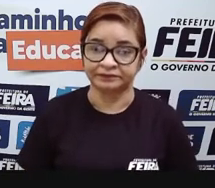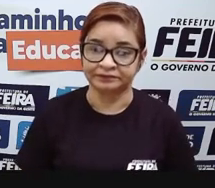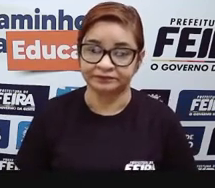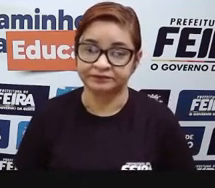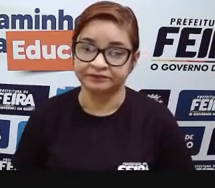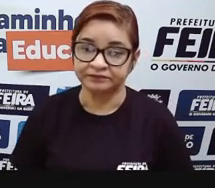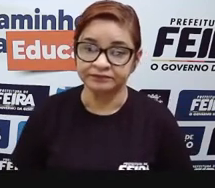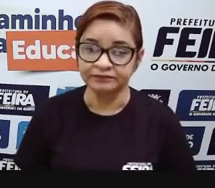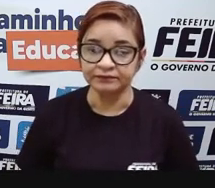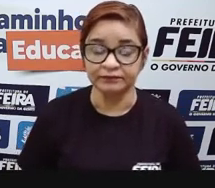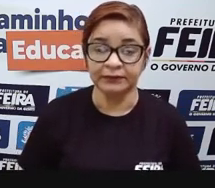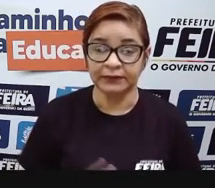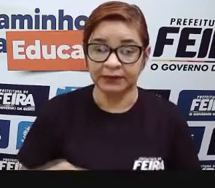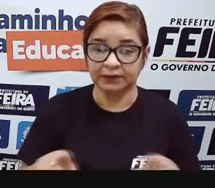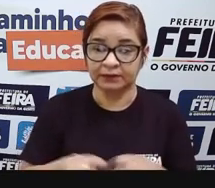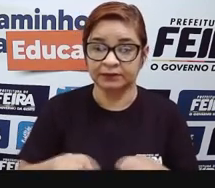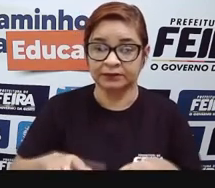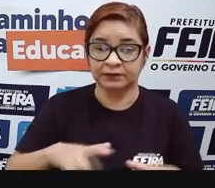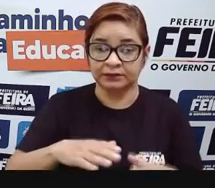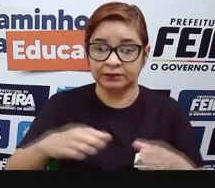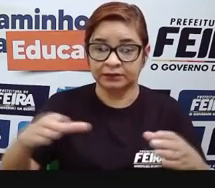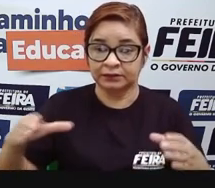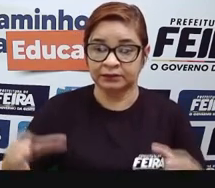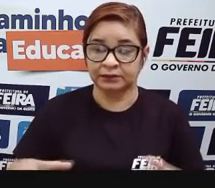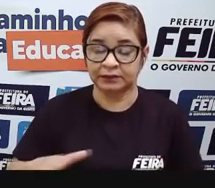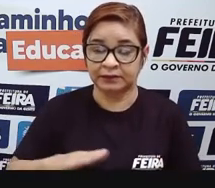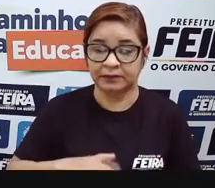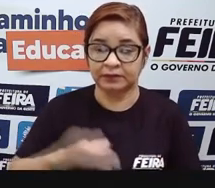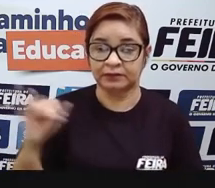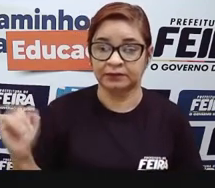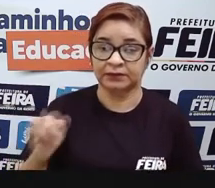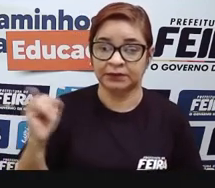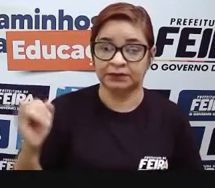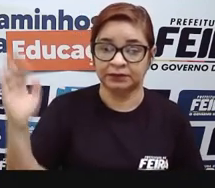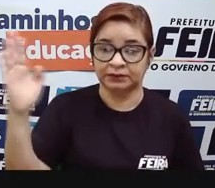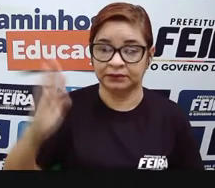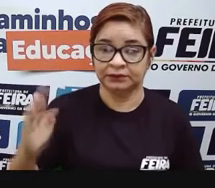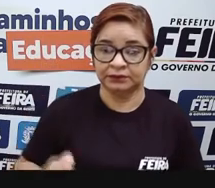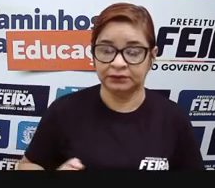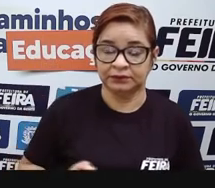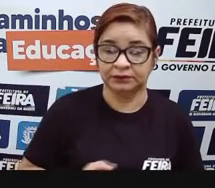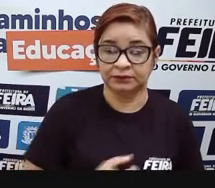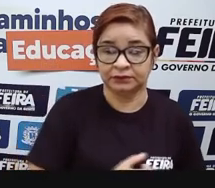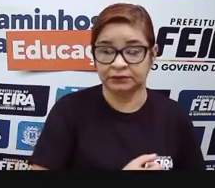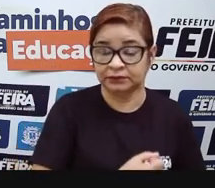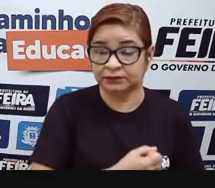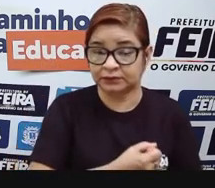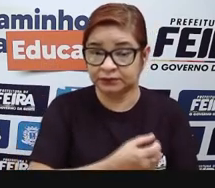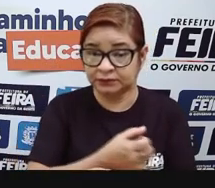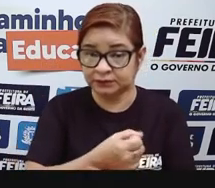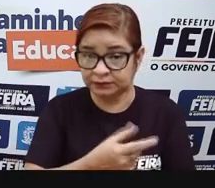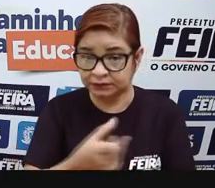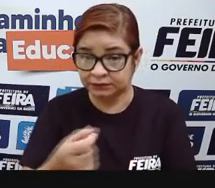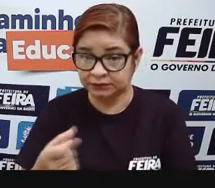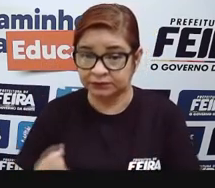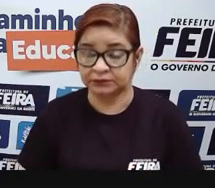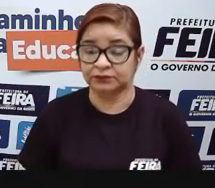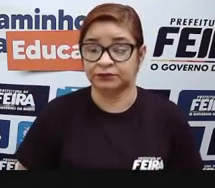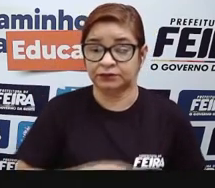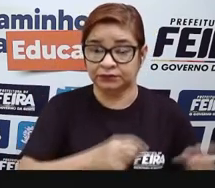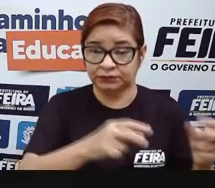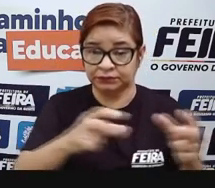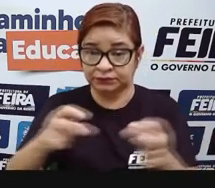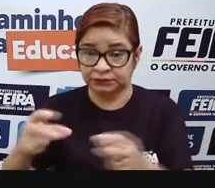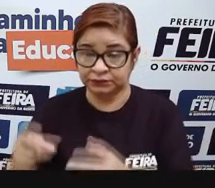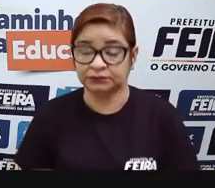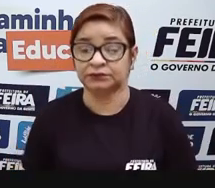né? Figura entre as cinco maiores do Brasil, em volume de negócio, obviamente, devido a sua forte vocação na